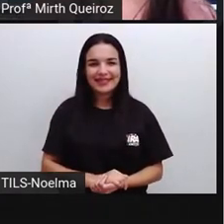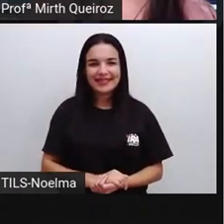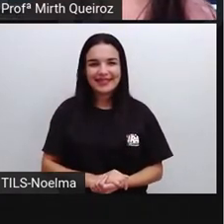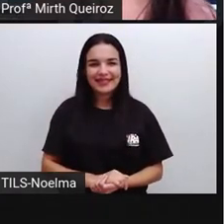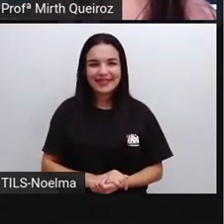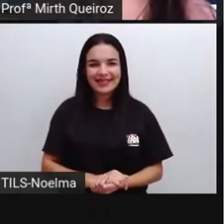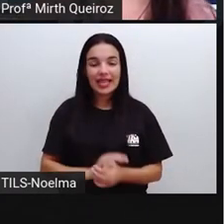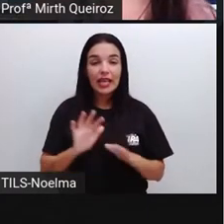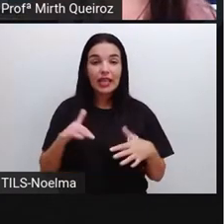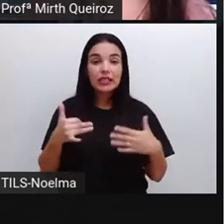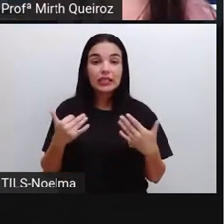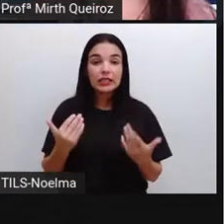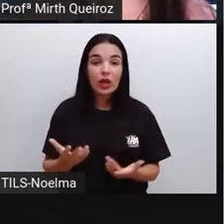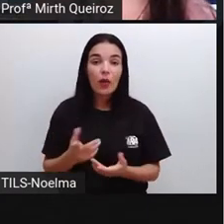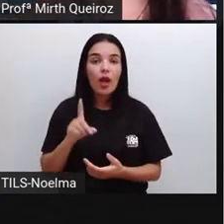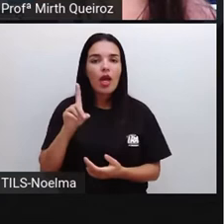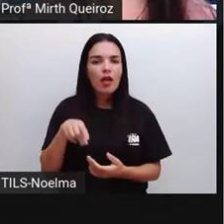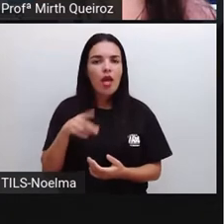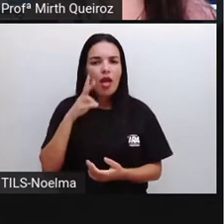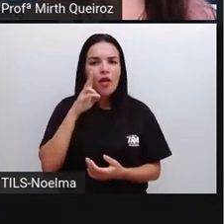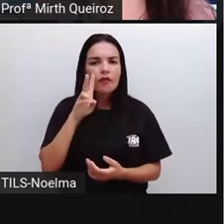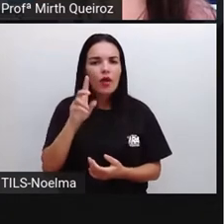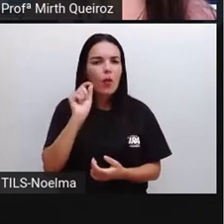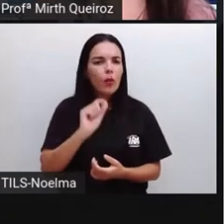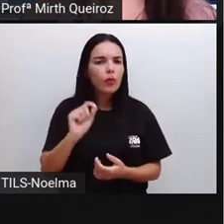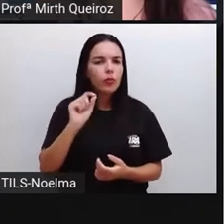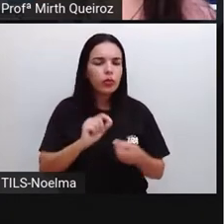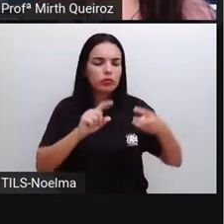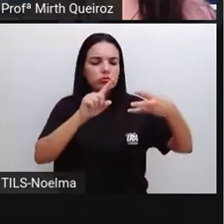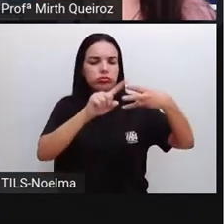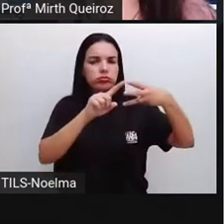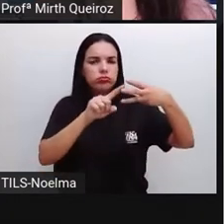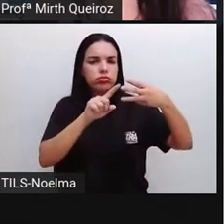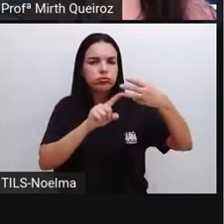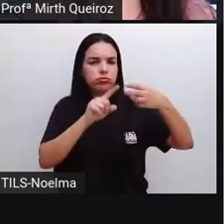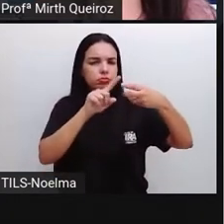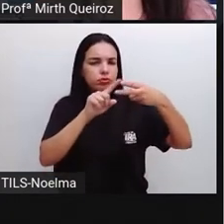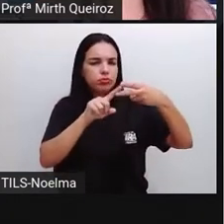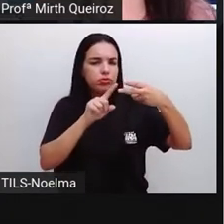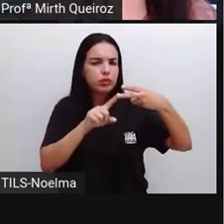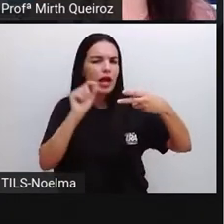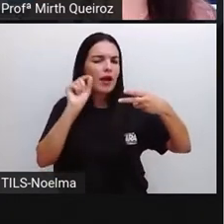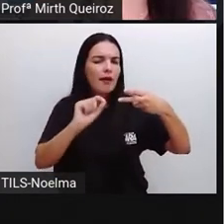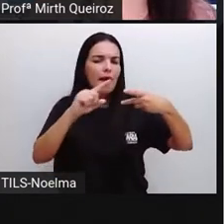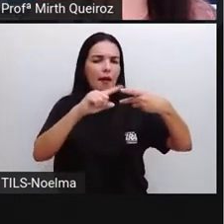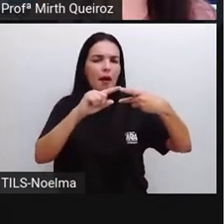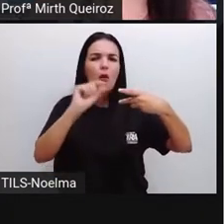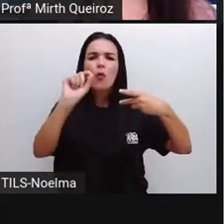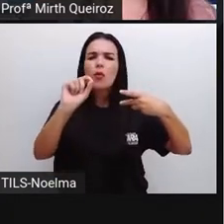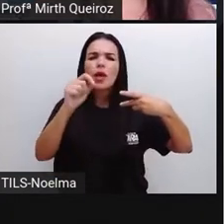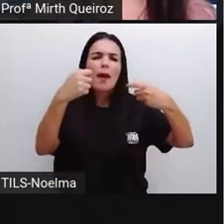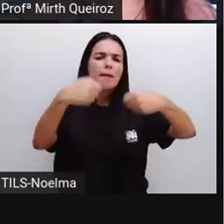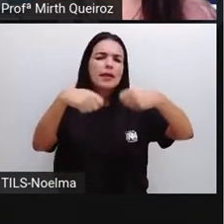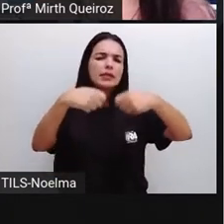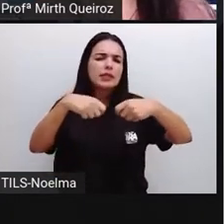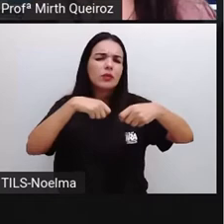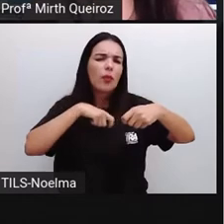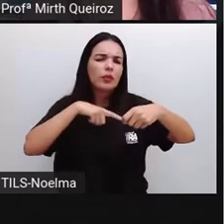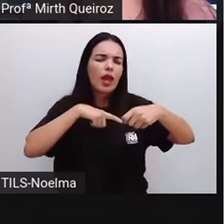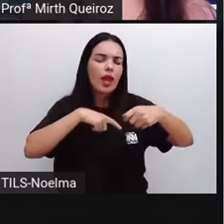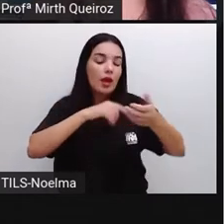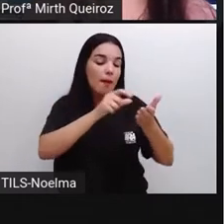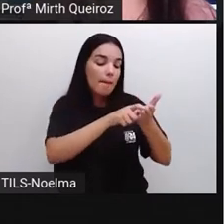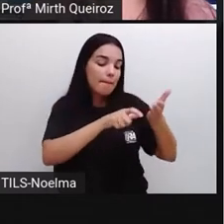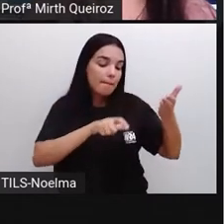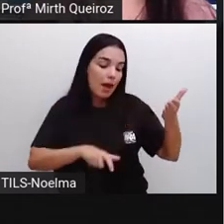Para isso, a gente vai ver os seguintes tópicos. O que é necessário para gerar uma conta de água? E vamos